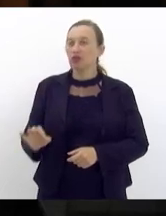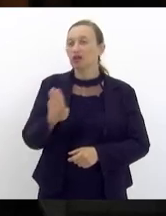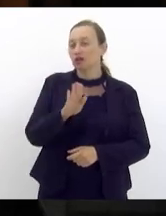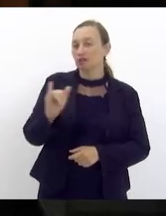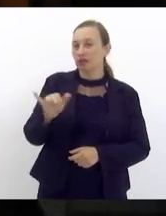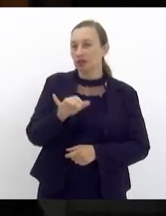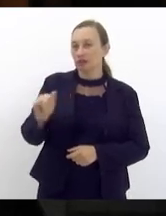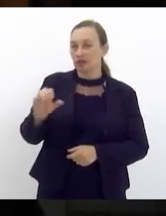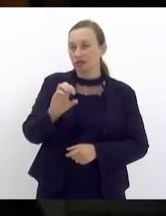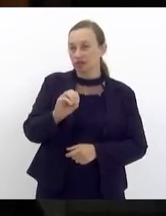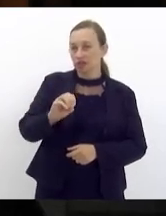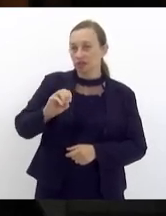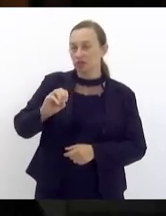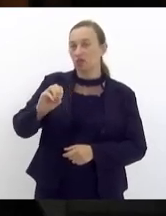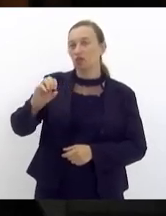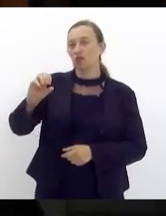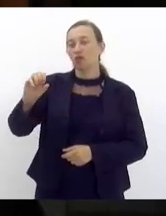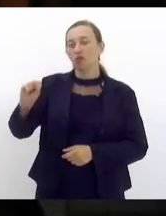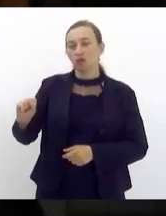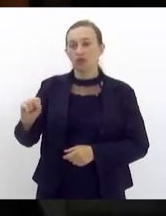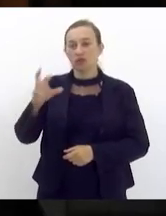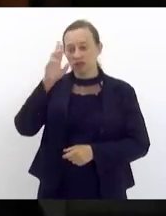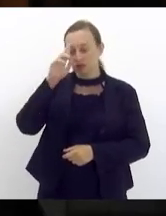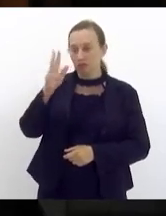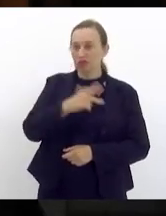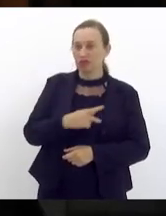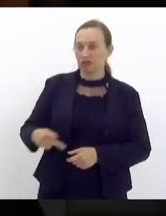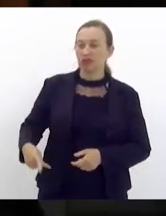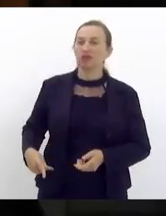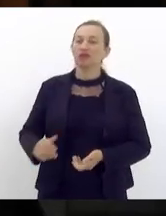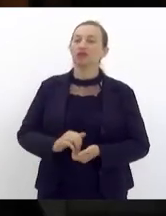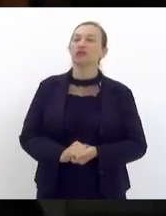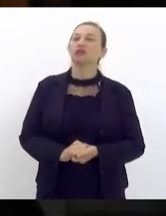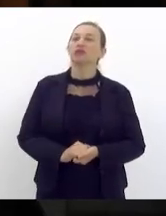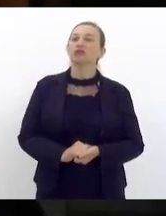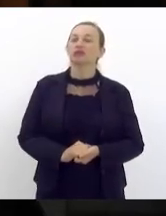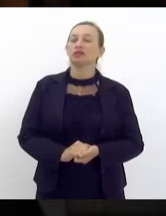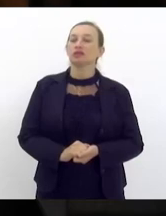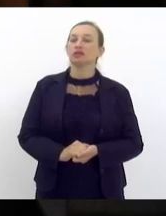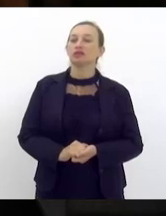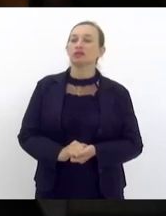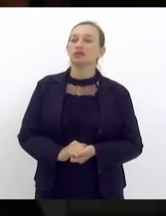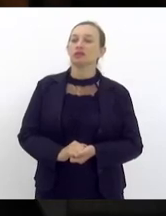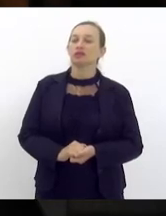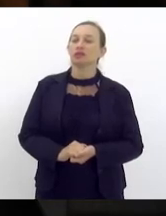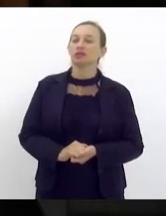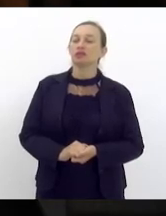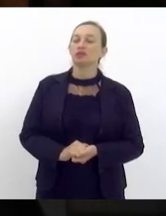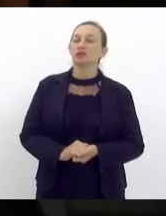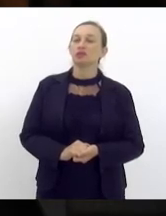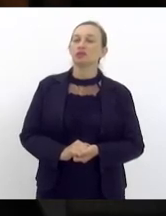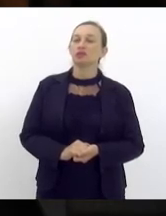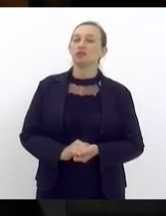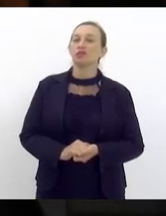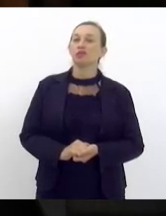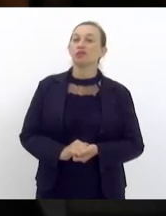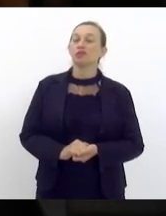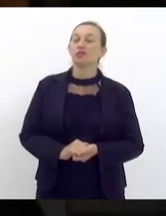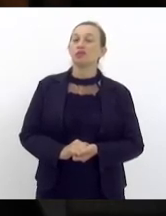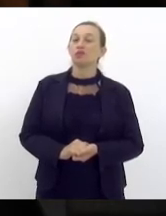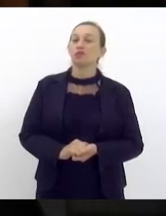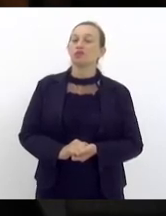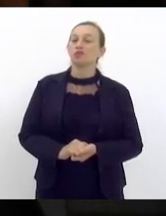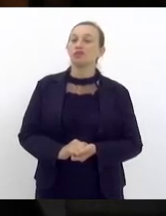pontos percentuais senhor presidente é nada aliás fiz a